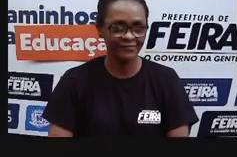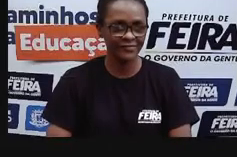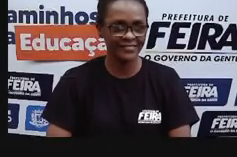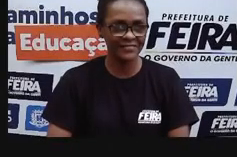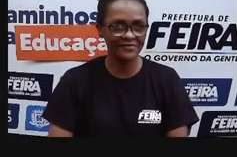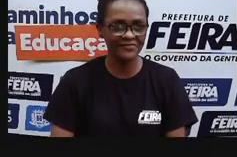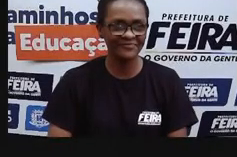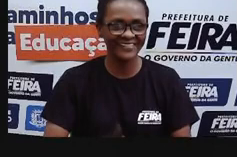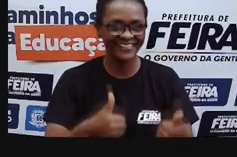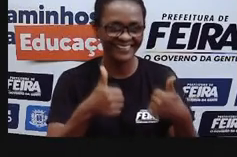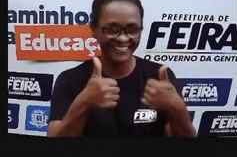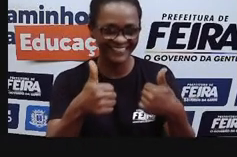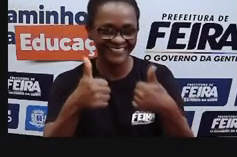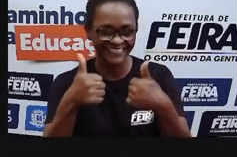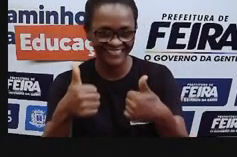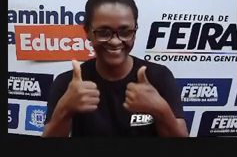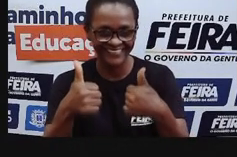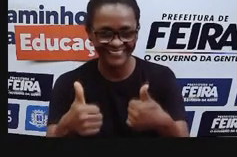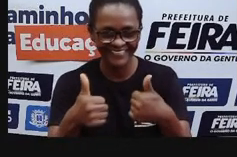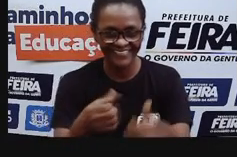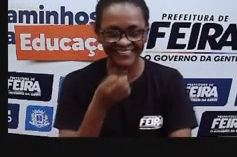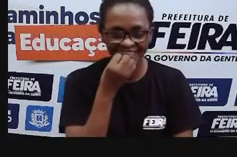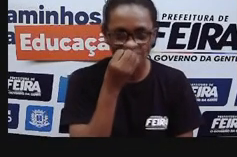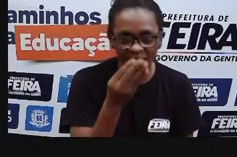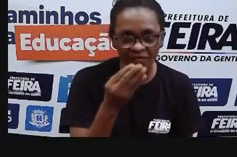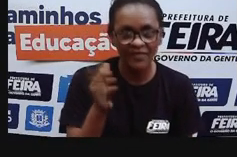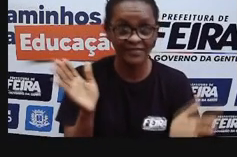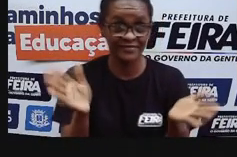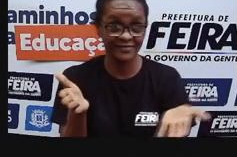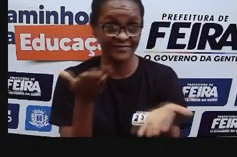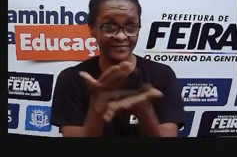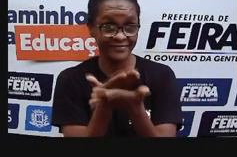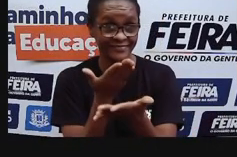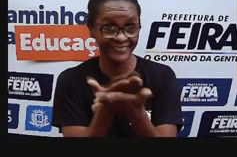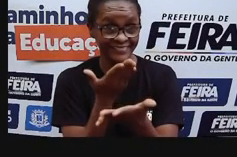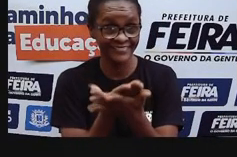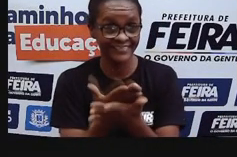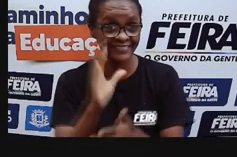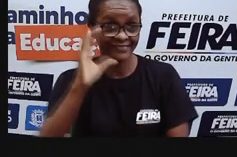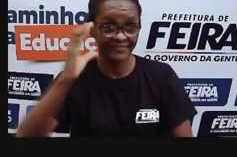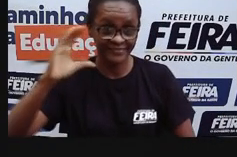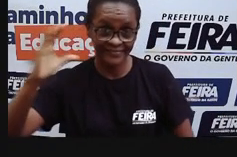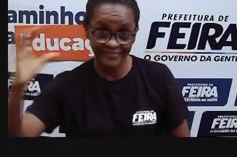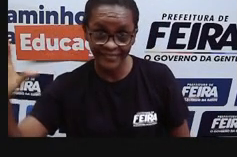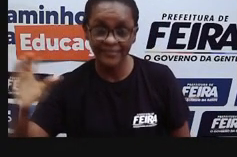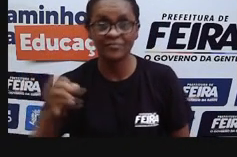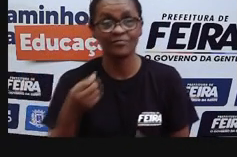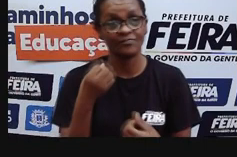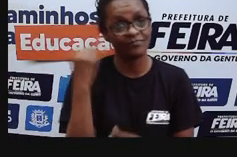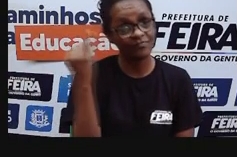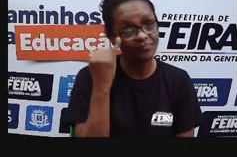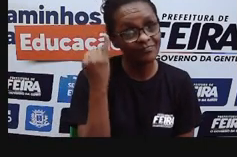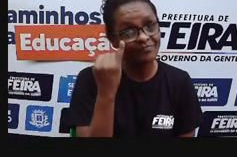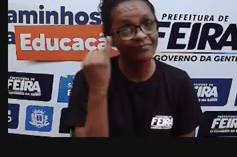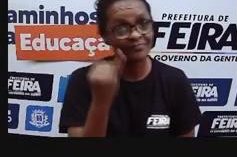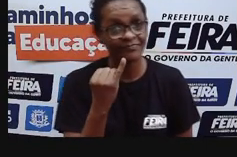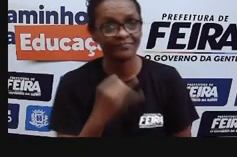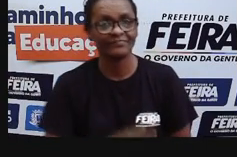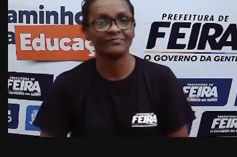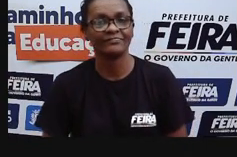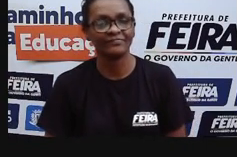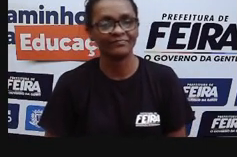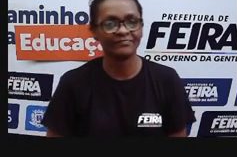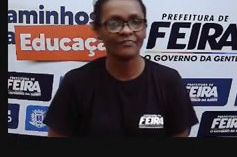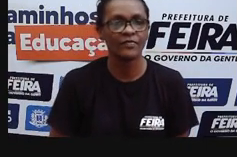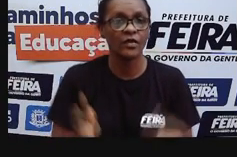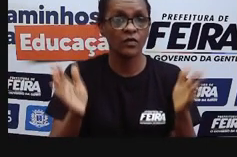Olá, bem-vindos a mais uma aula de ciências, aula paraeja, sou a professora Karine Brandão. A nossa